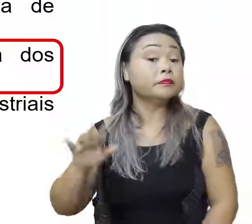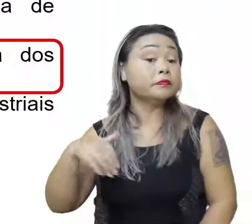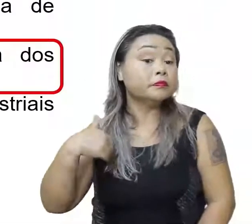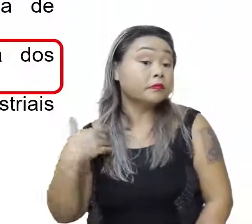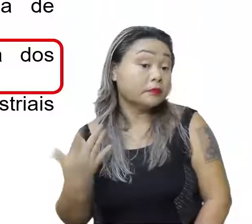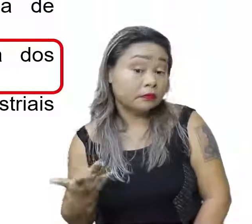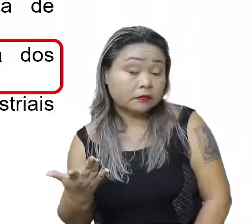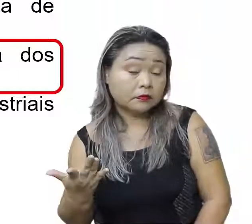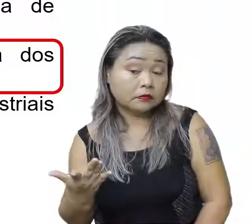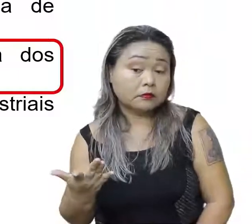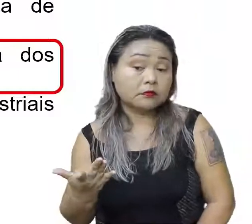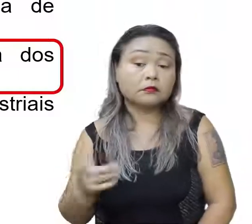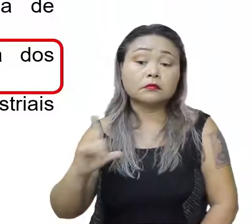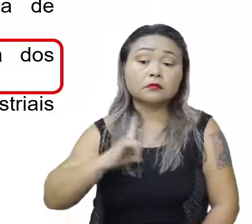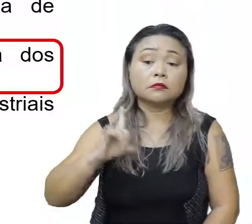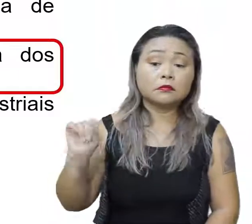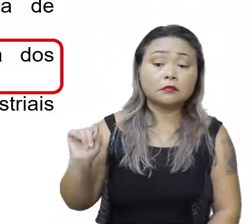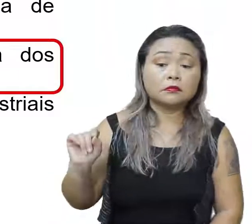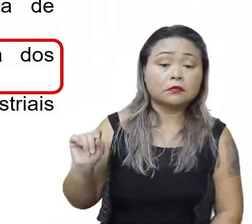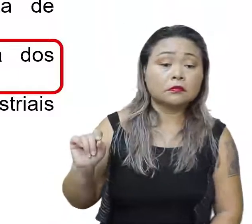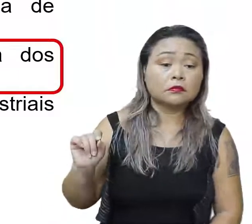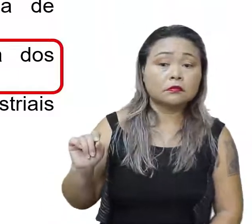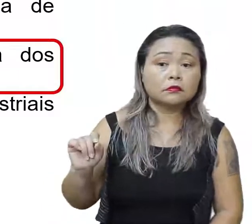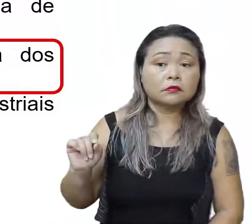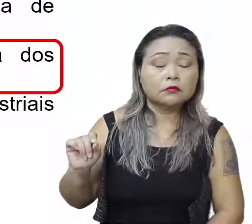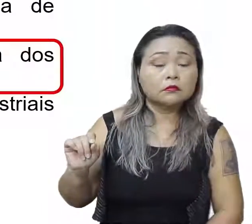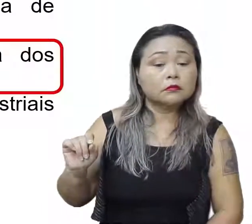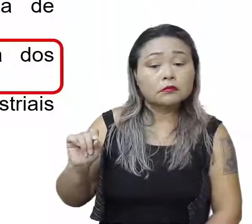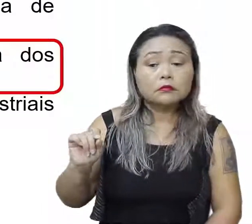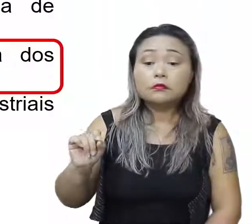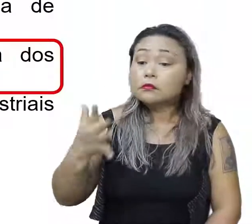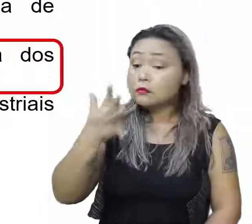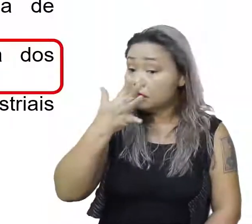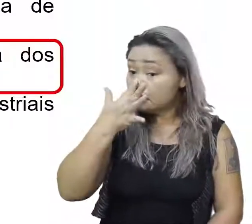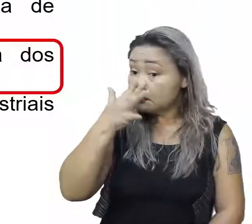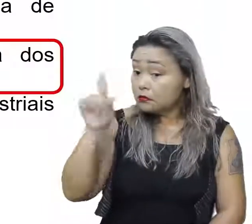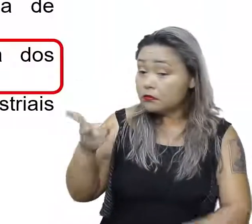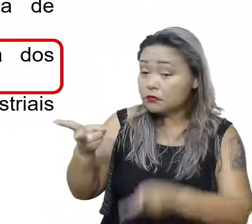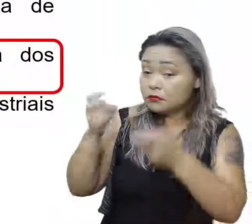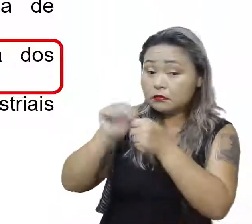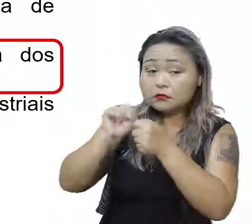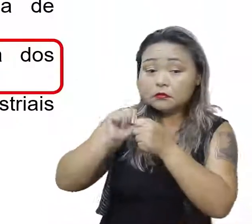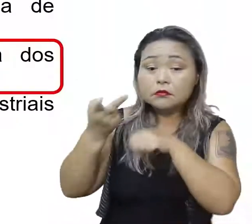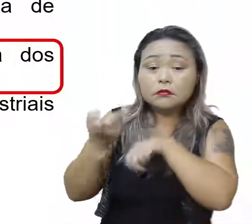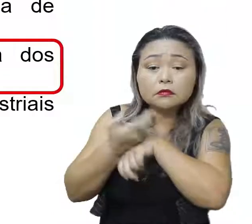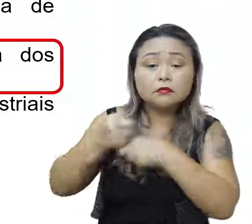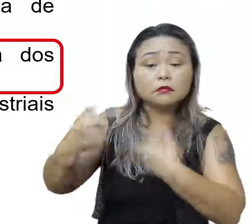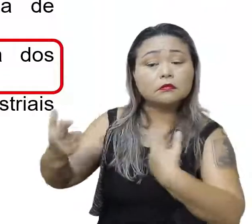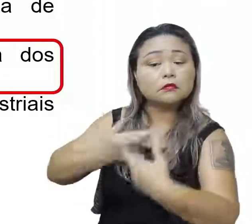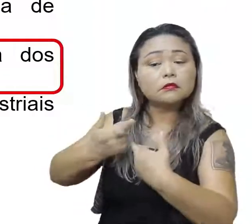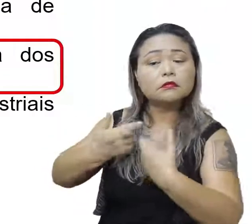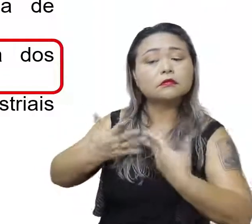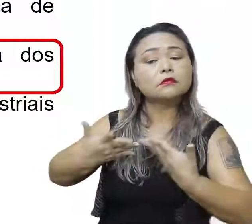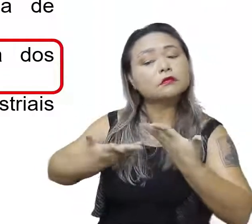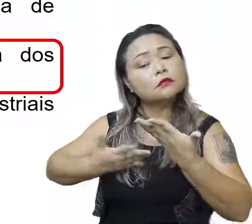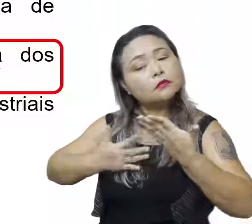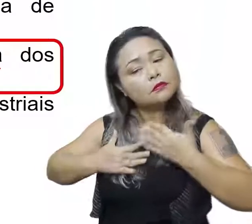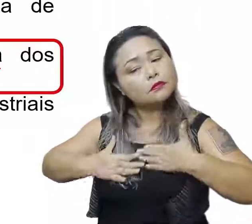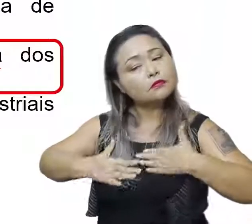Portanto, o que é que nós temos aqui? Como você pode perceber, a busca de uma relação harmoniosa